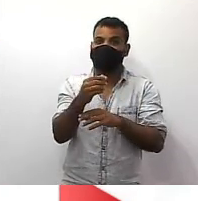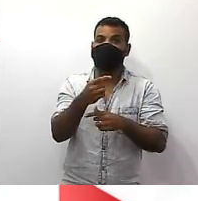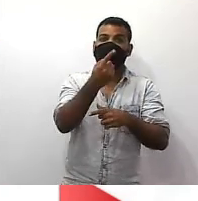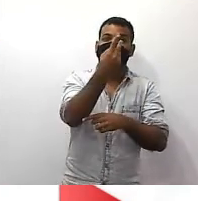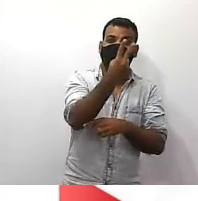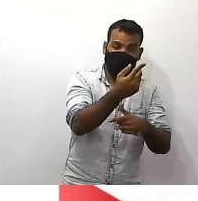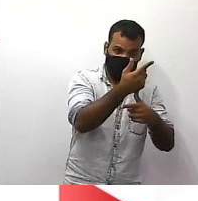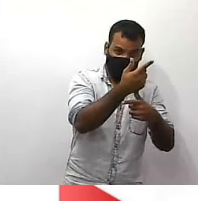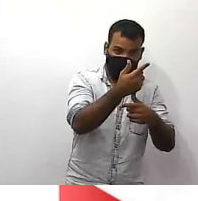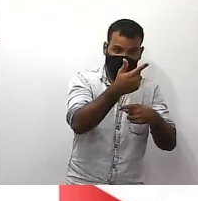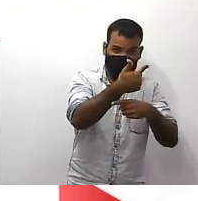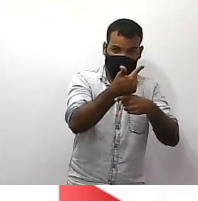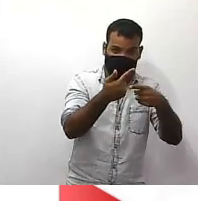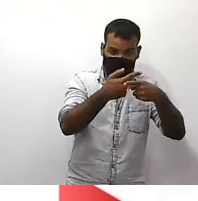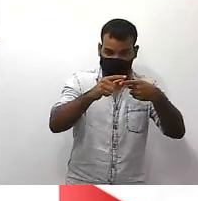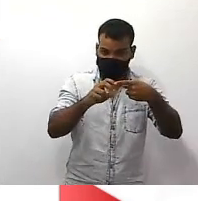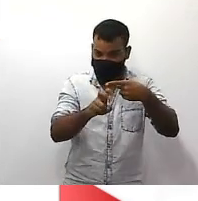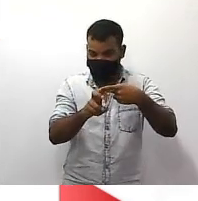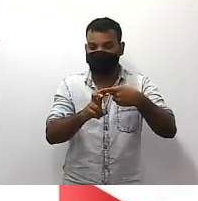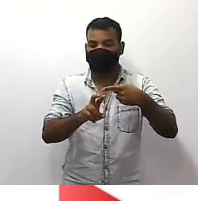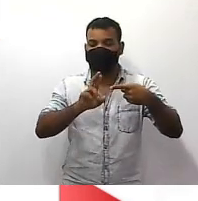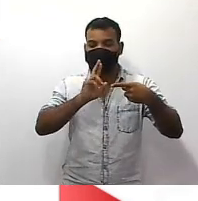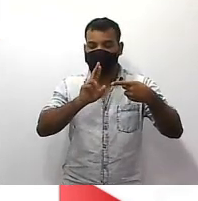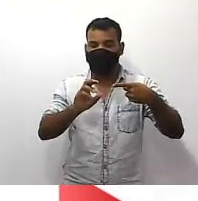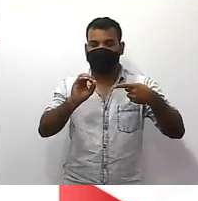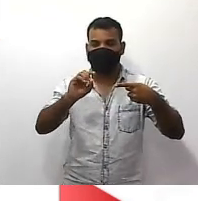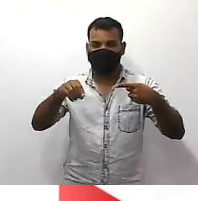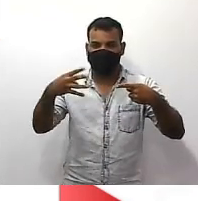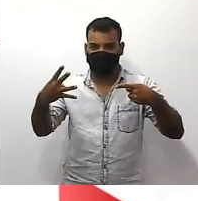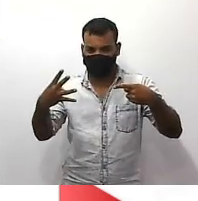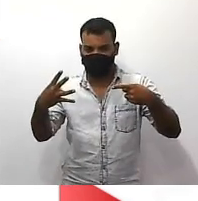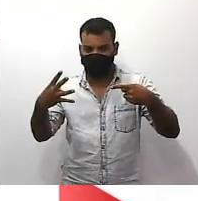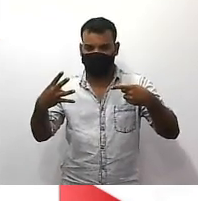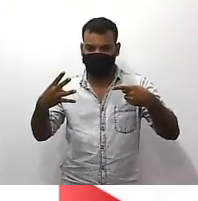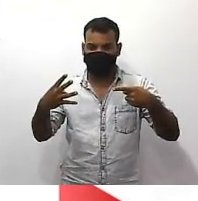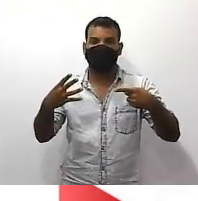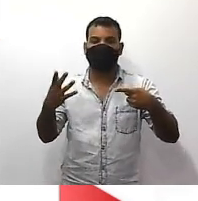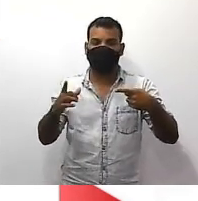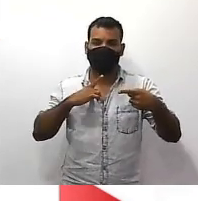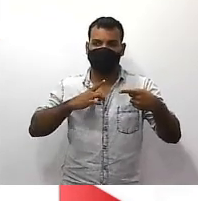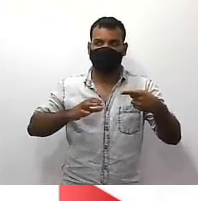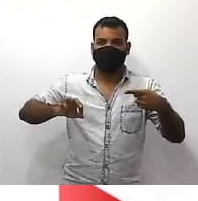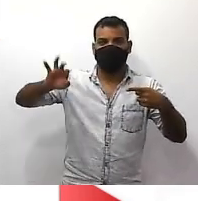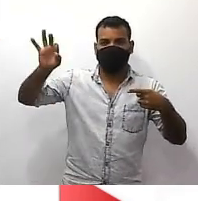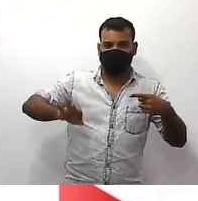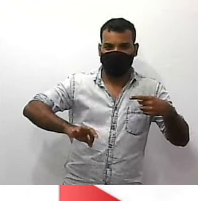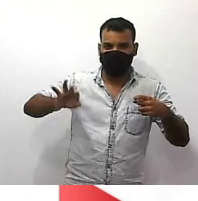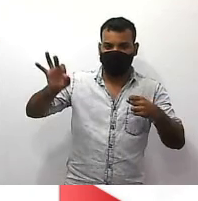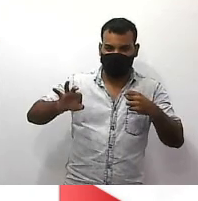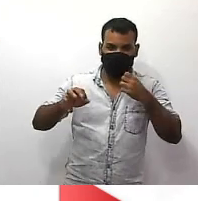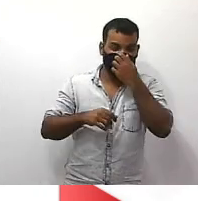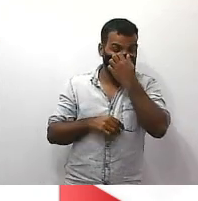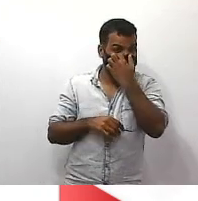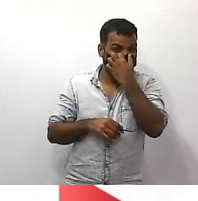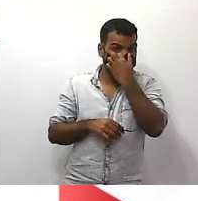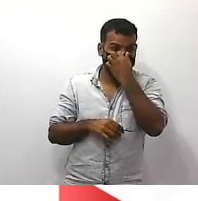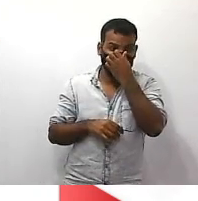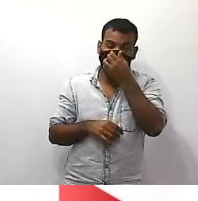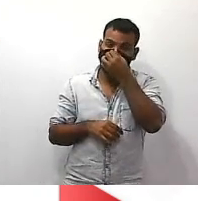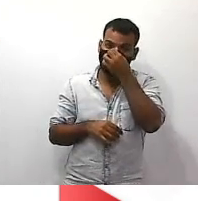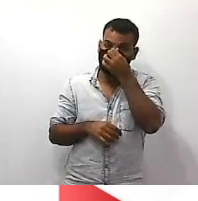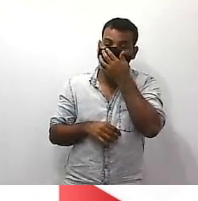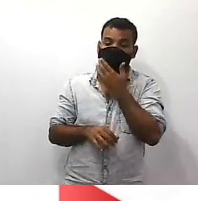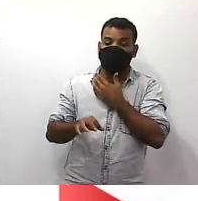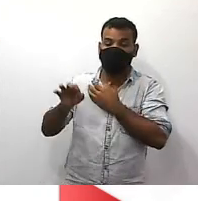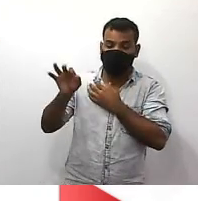por 5 2 dividido por 5 dá 0,4 surgiu a taxa essa taxa eu multiplico por